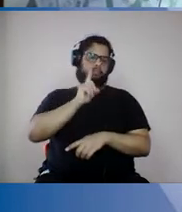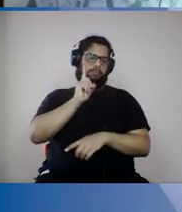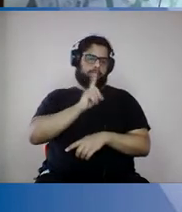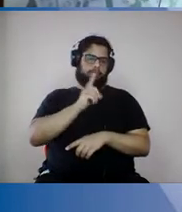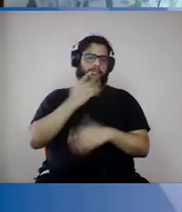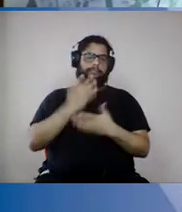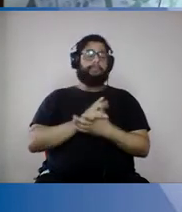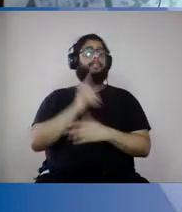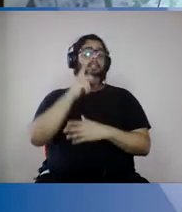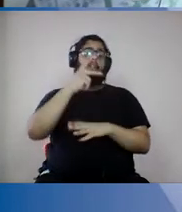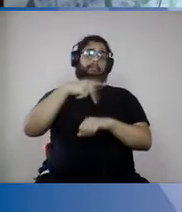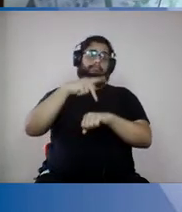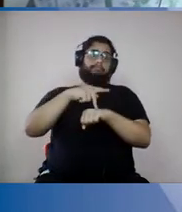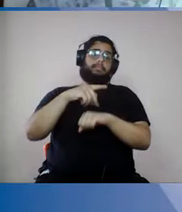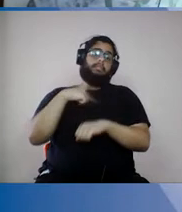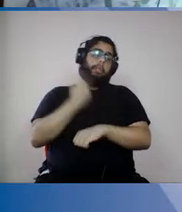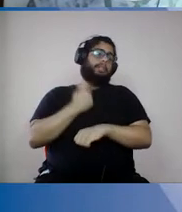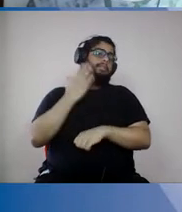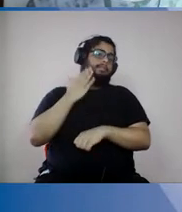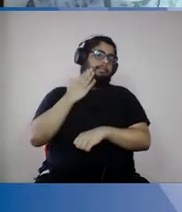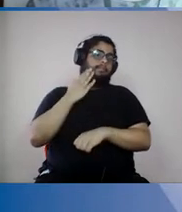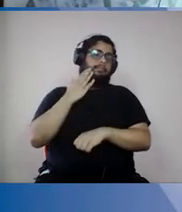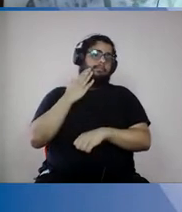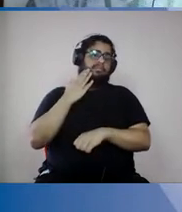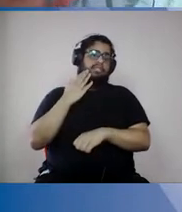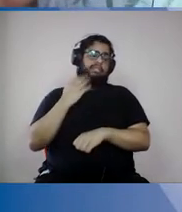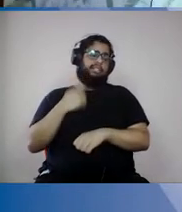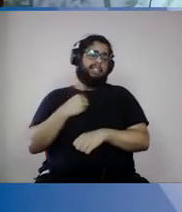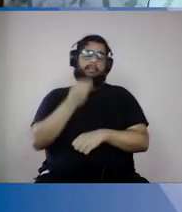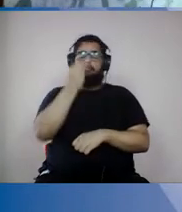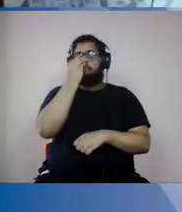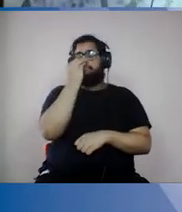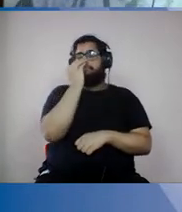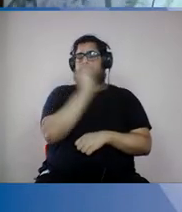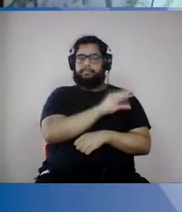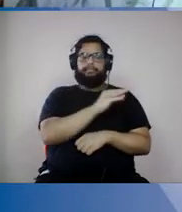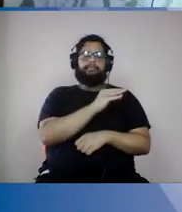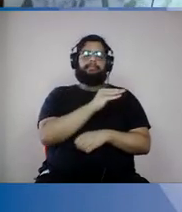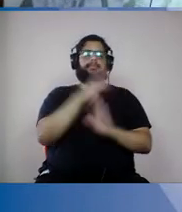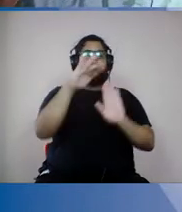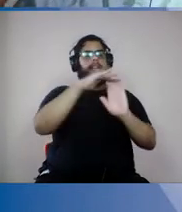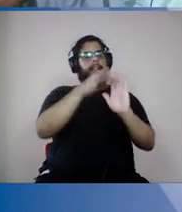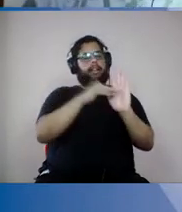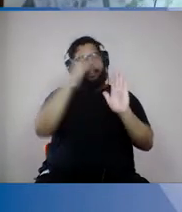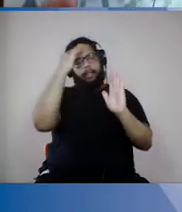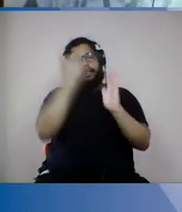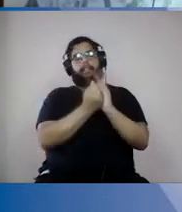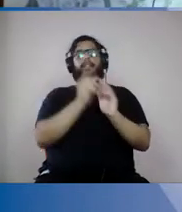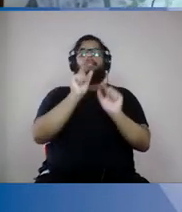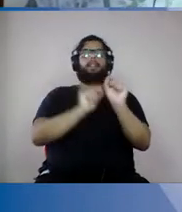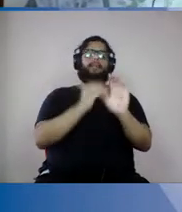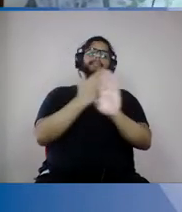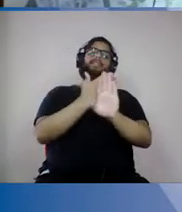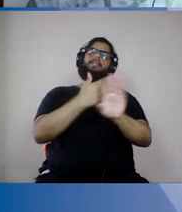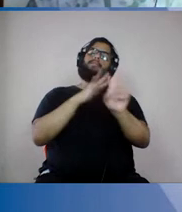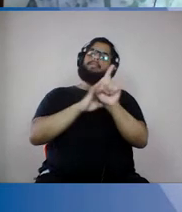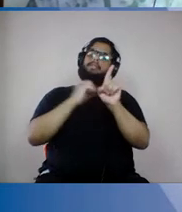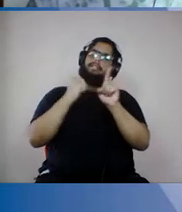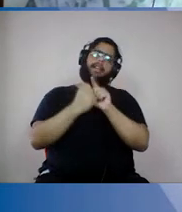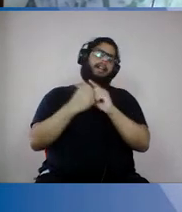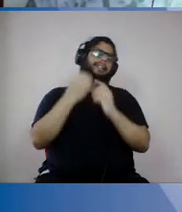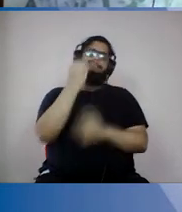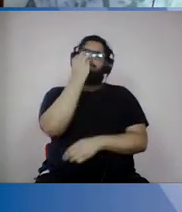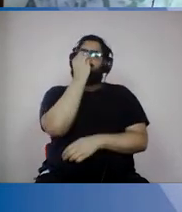Um país que a gente sabe que negligenciou muito todas aquelas medidas de isolamento social, de vigilância epidemiológica e outras coisas.